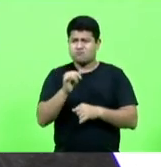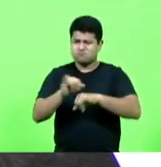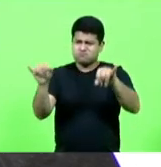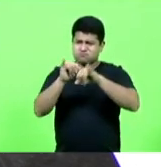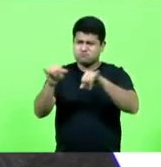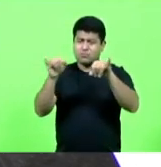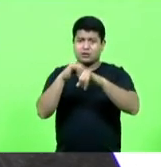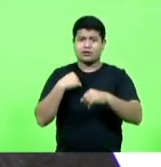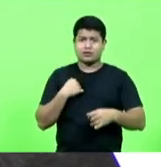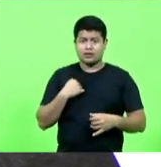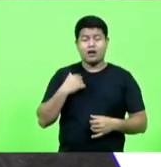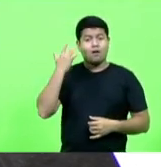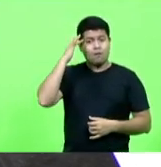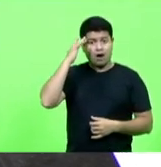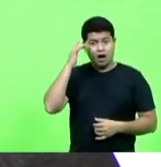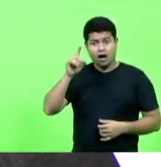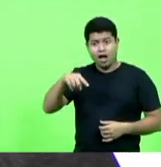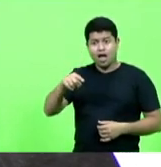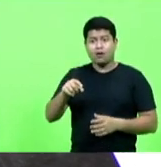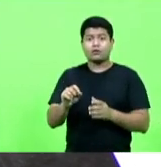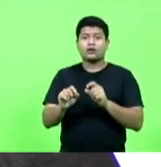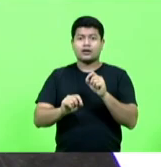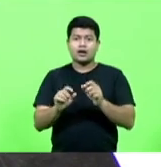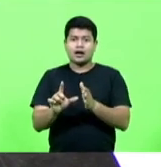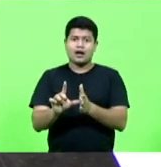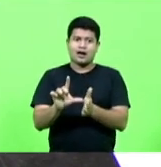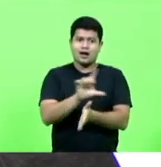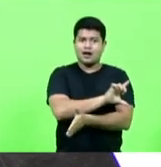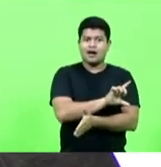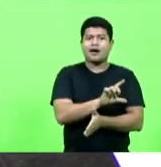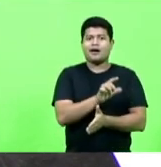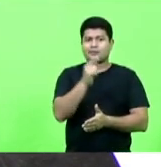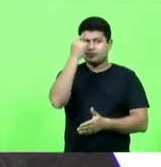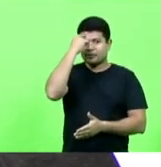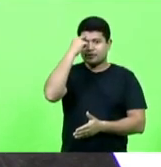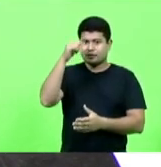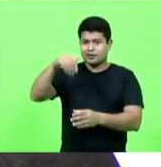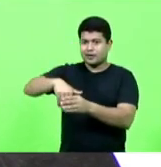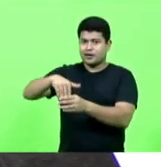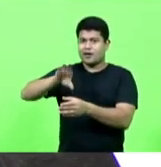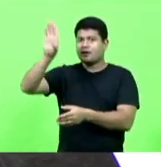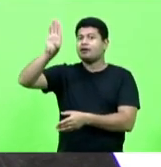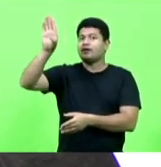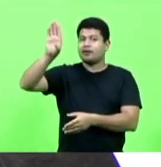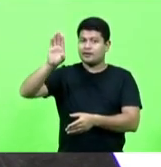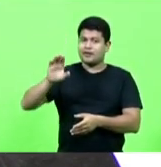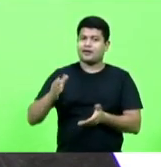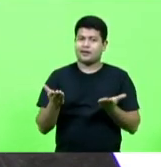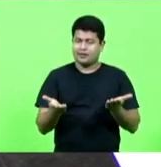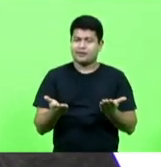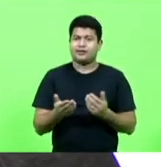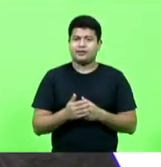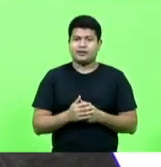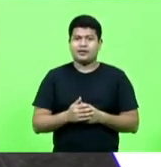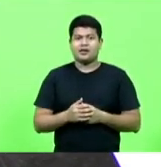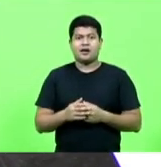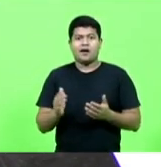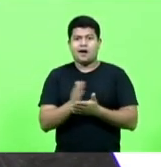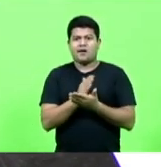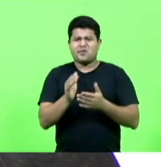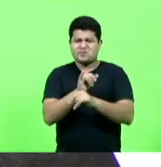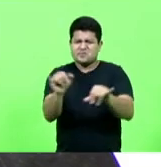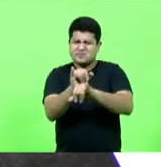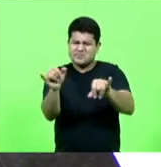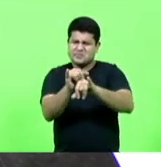que eu chamo isso de uma propaganda antecipada, antecipada, de forma tão maciça, que você tenta enfiar isso, goela abaixo do cidadão.